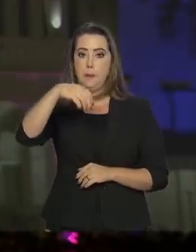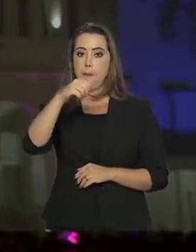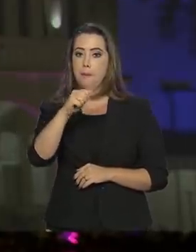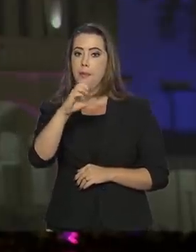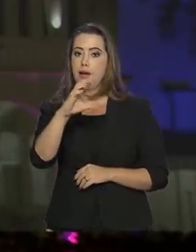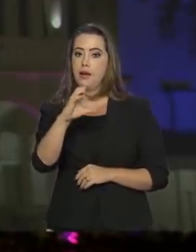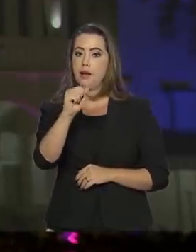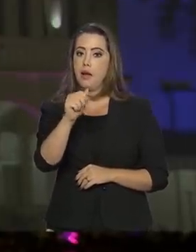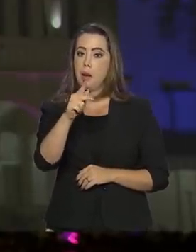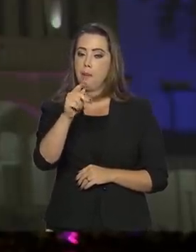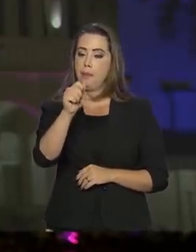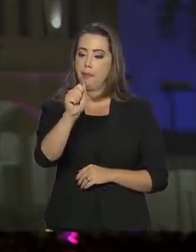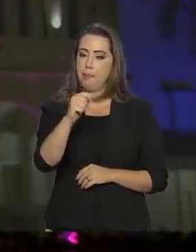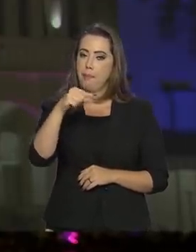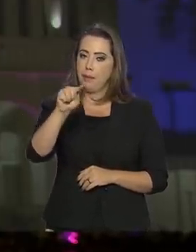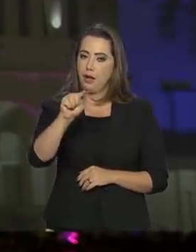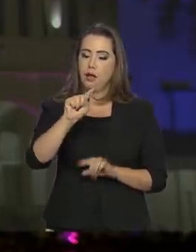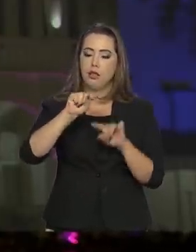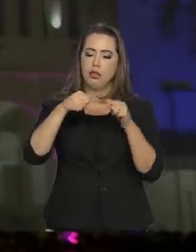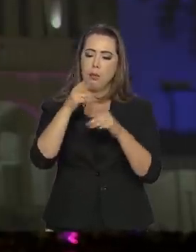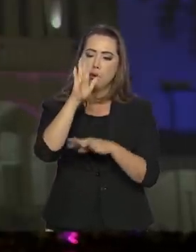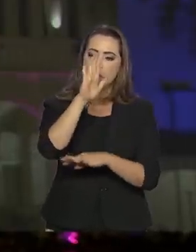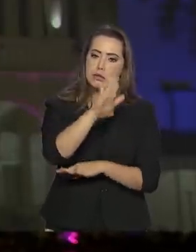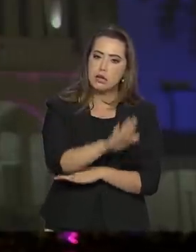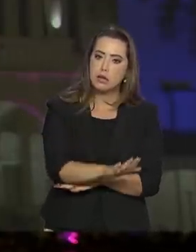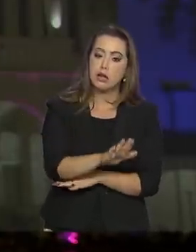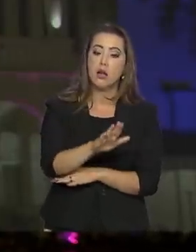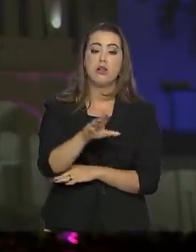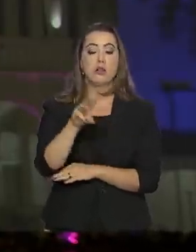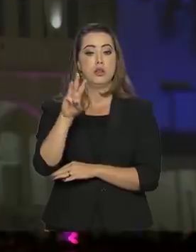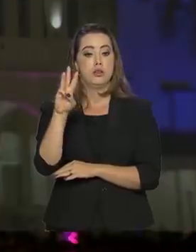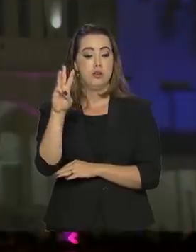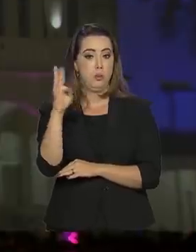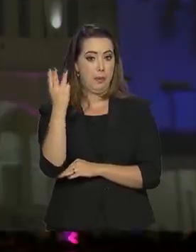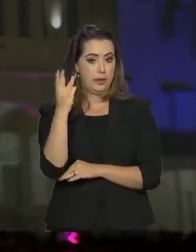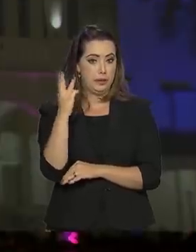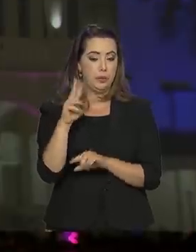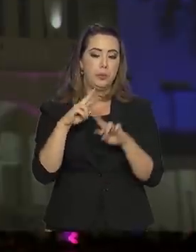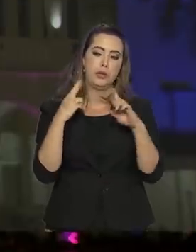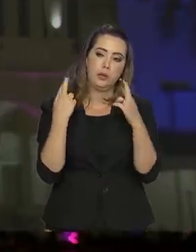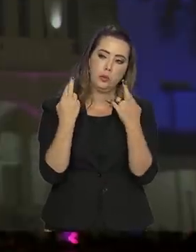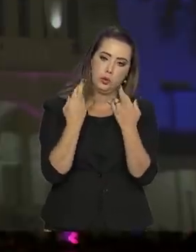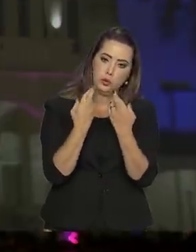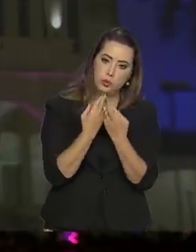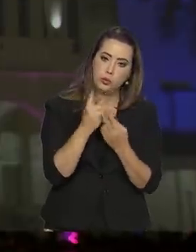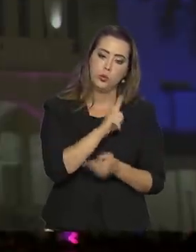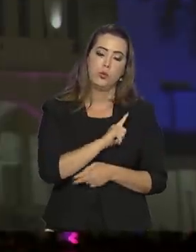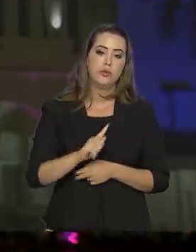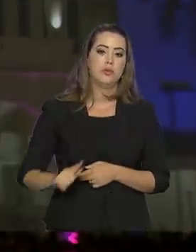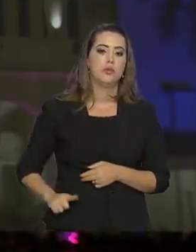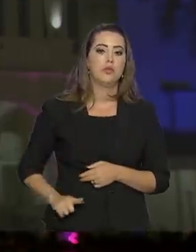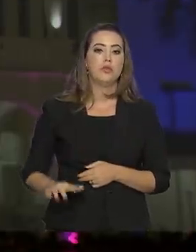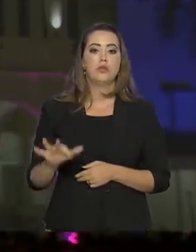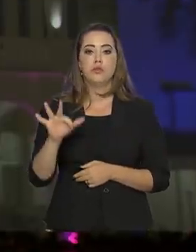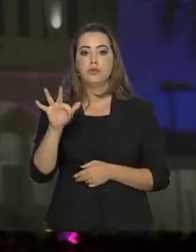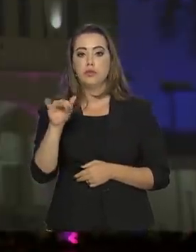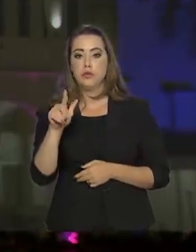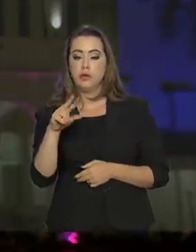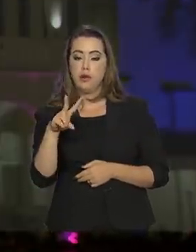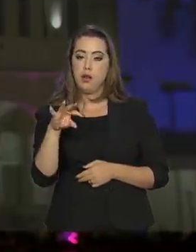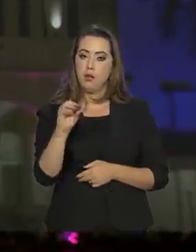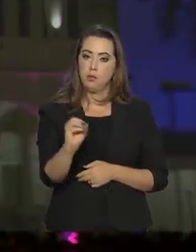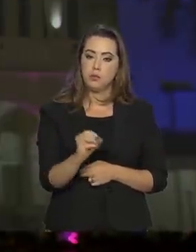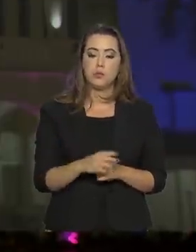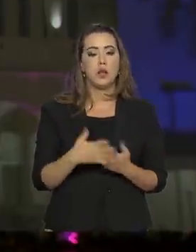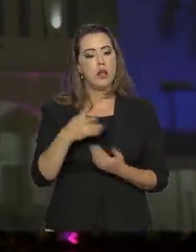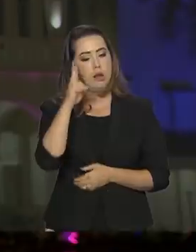e depois, à tarde, ele viaja para São Luís, capital do Maranhão, para se reunir com o governador Flávio Dino. Só lembrando que a